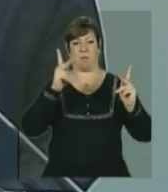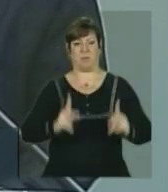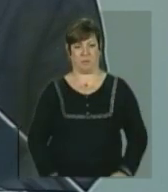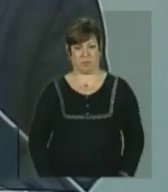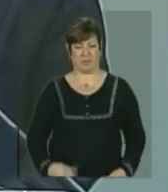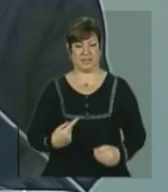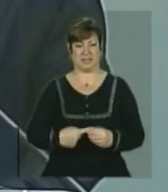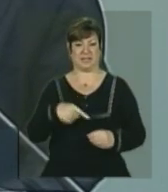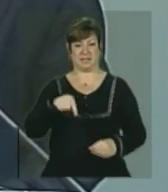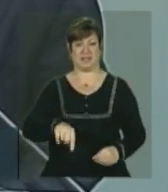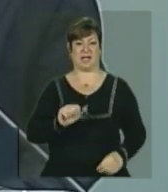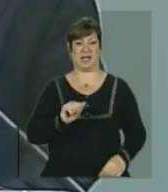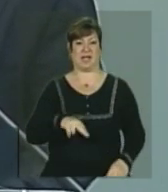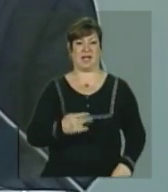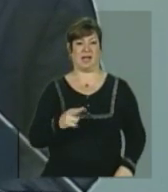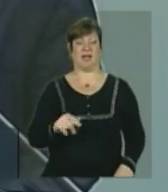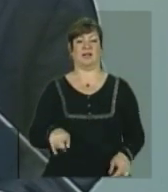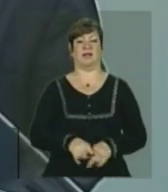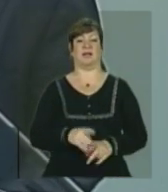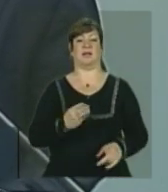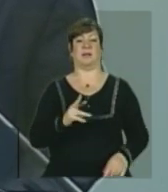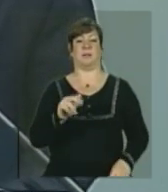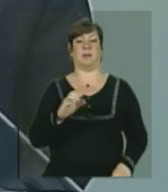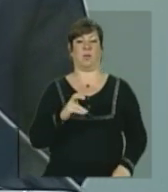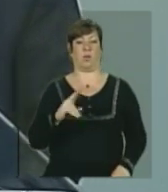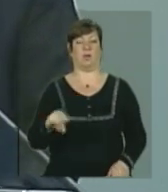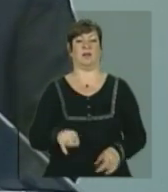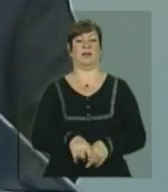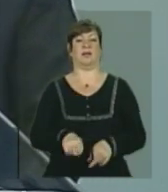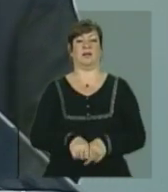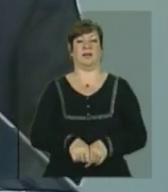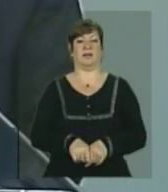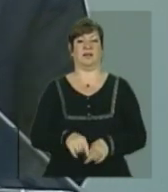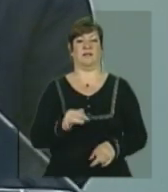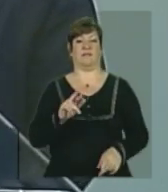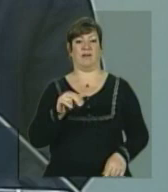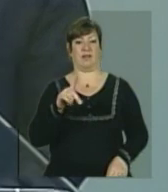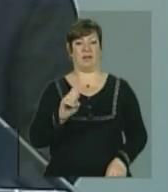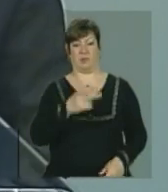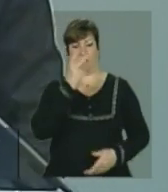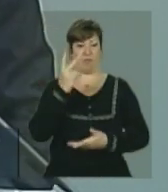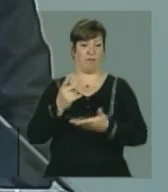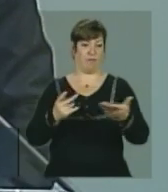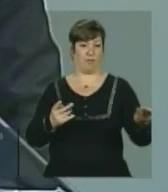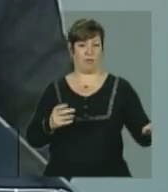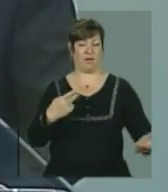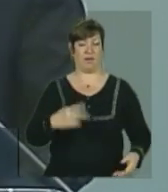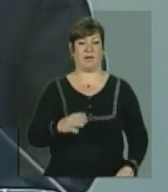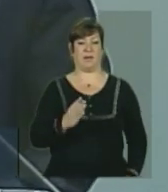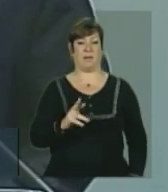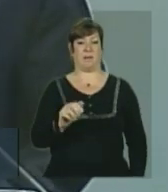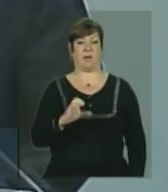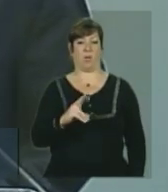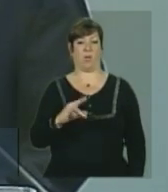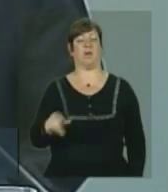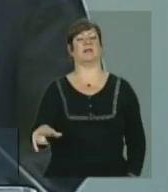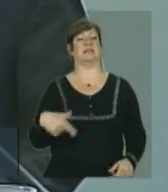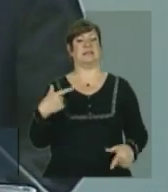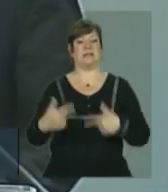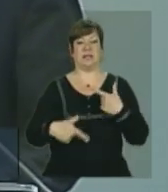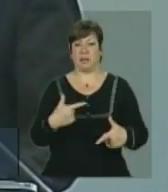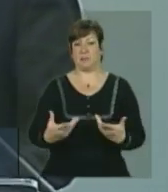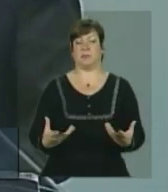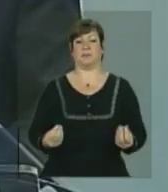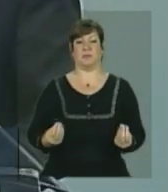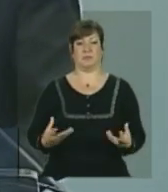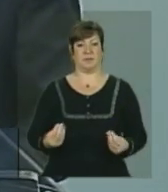da cidade de Angra aqui para Bracuí, para o Frade, o povo de Bracuí, que é um povo trabalhador.